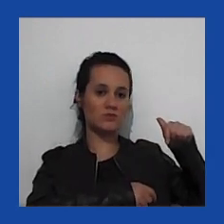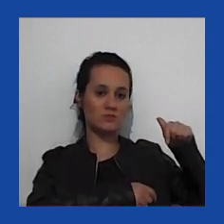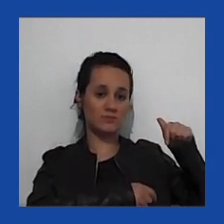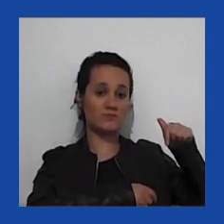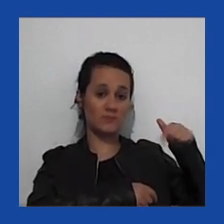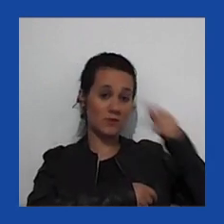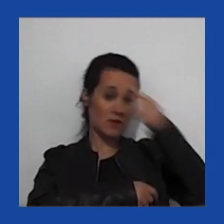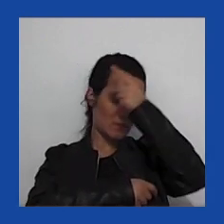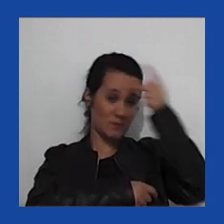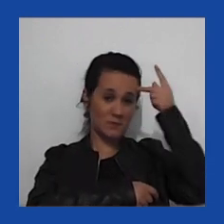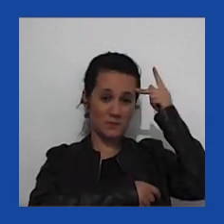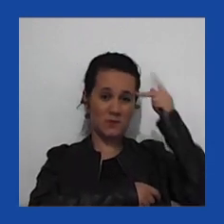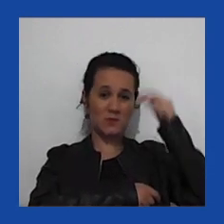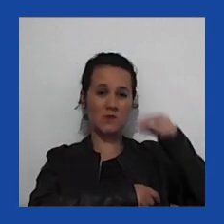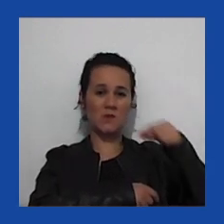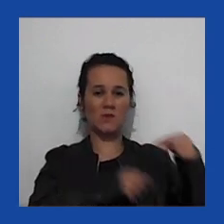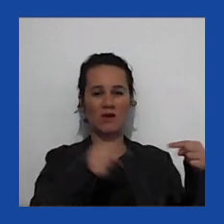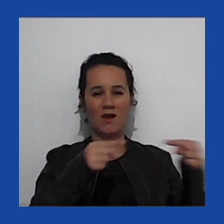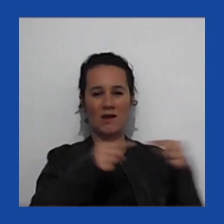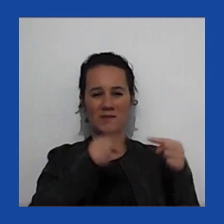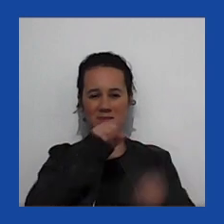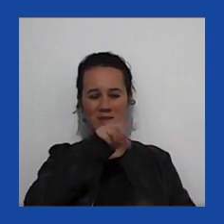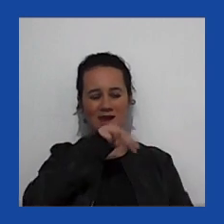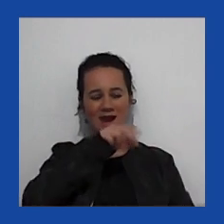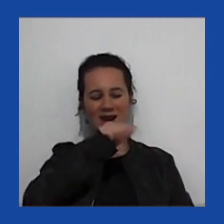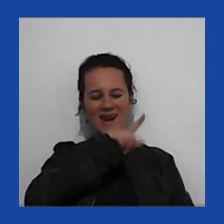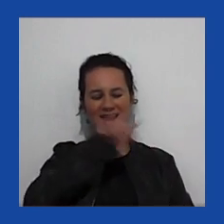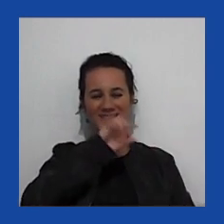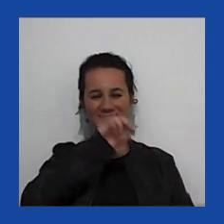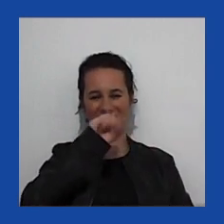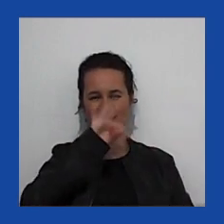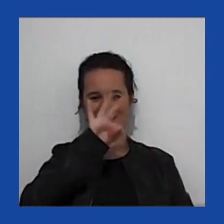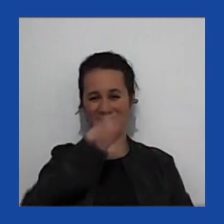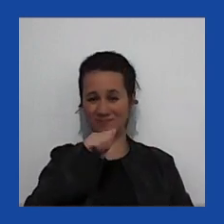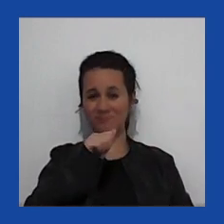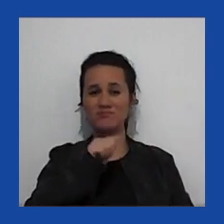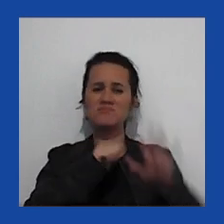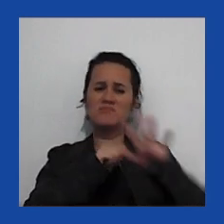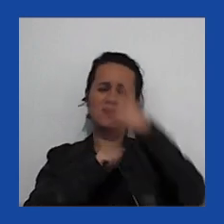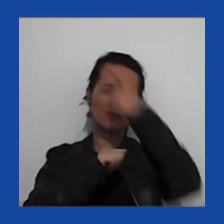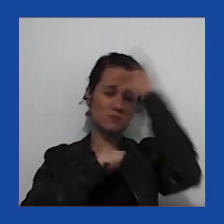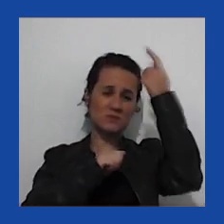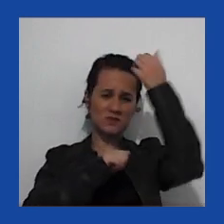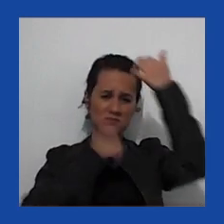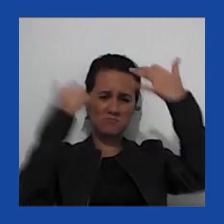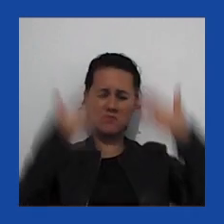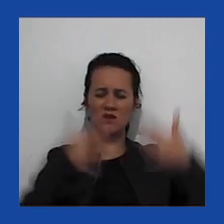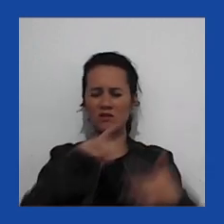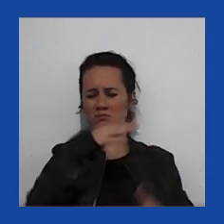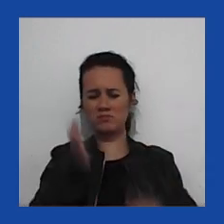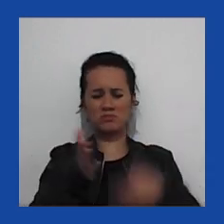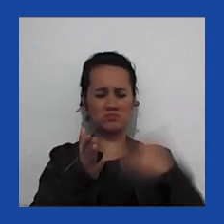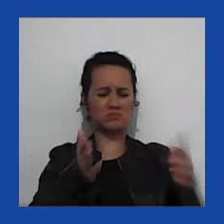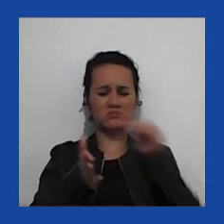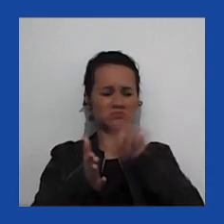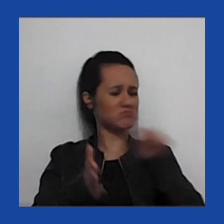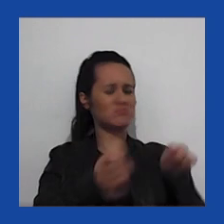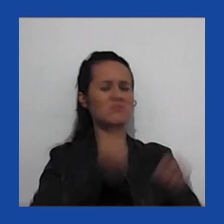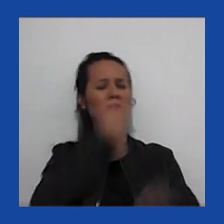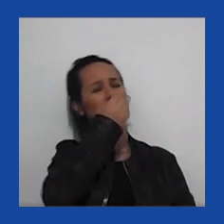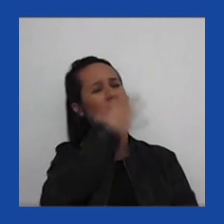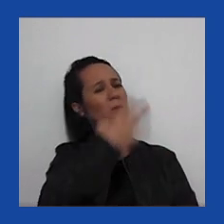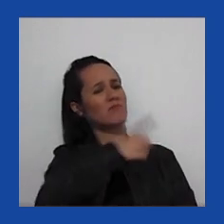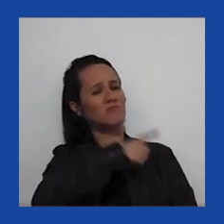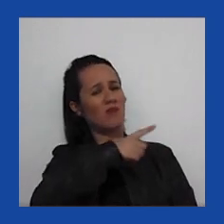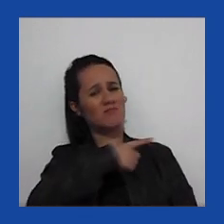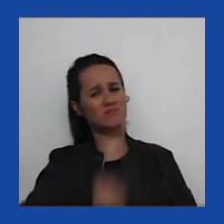neonazistas, e Trump falou que tem muita gente boa nos dois lados, não é? Dessas manifestações.